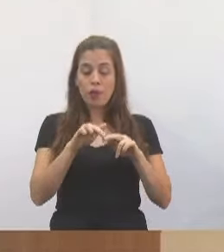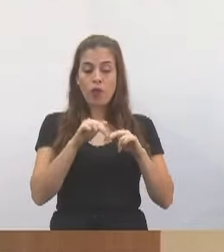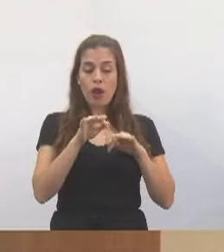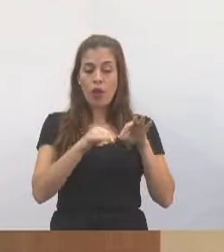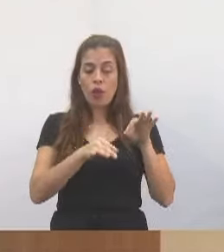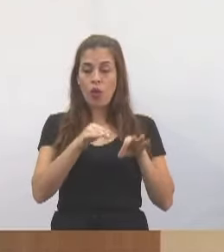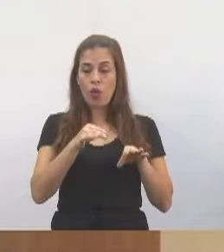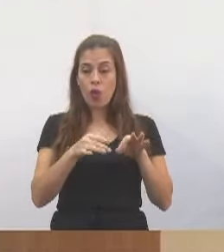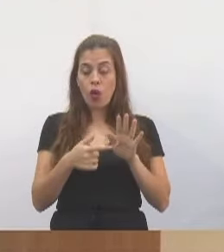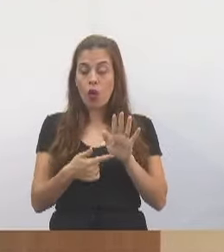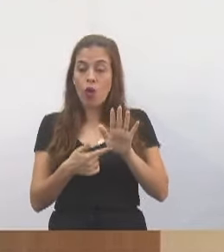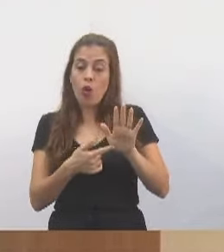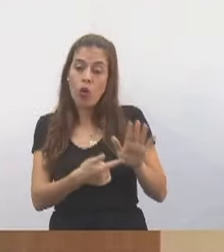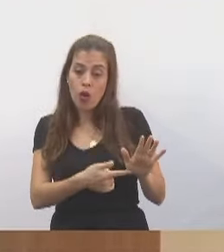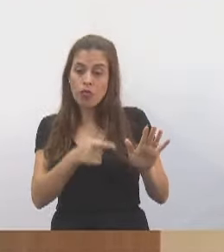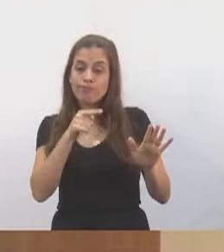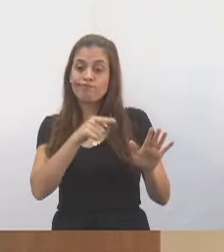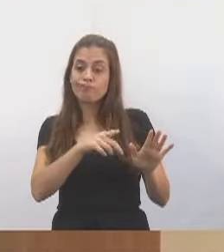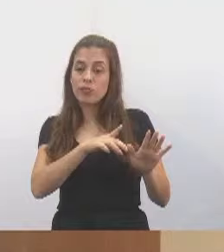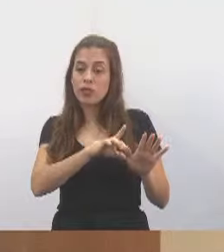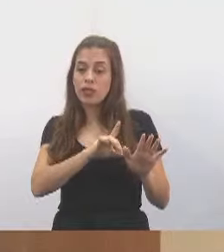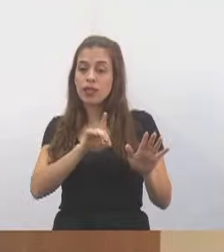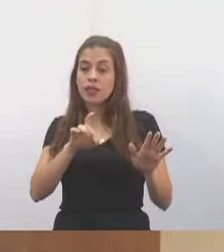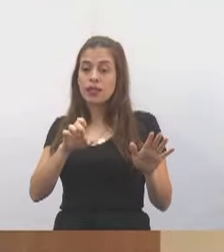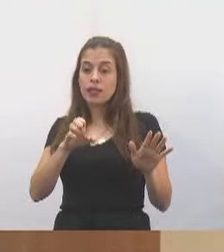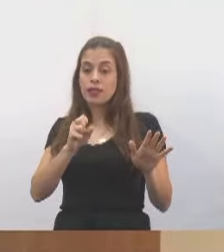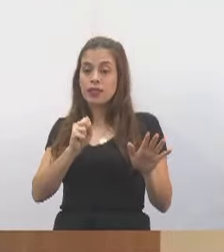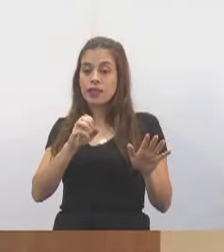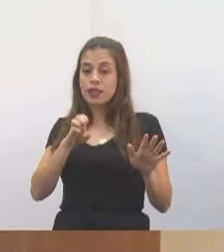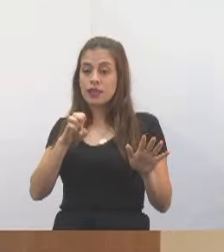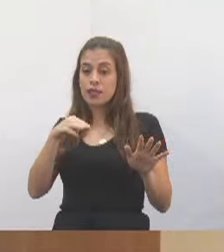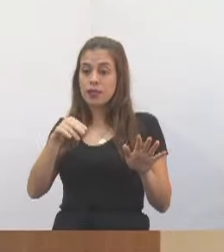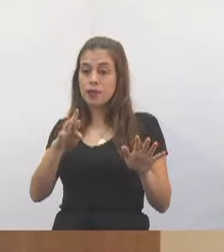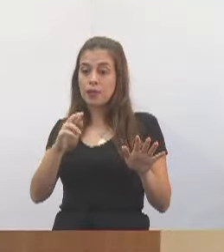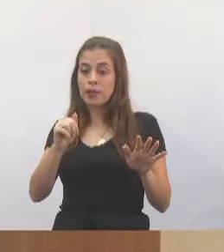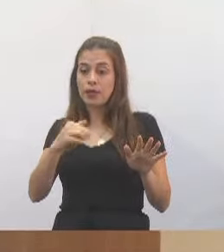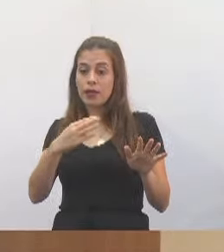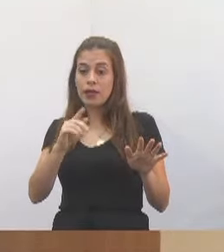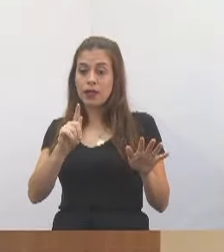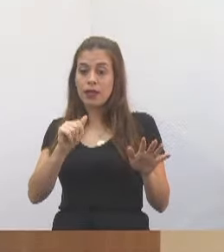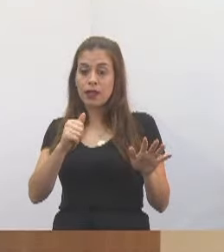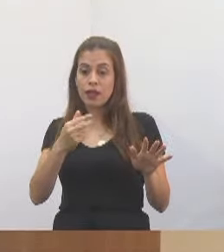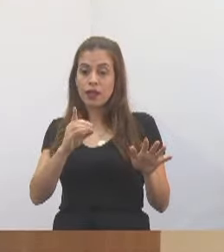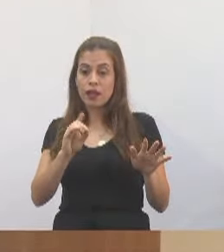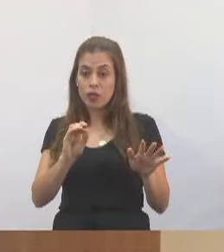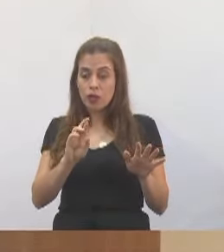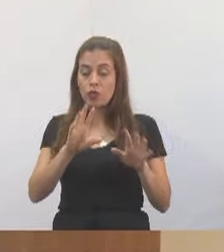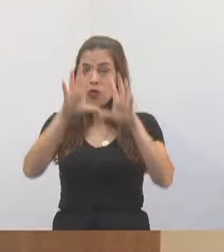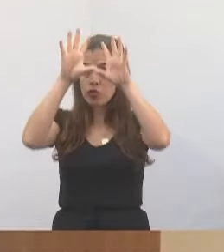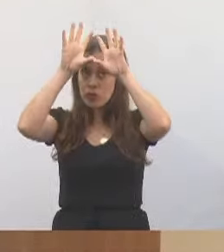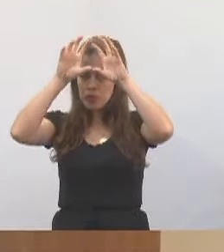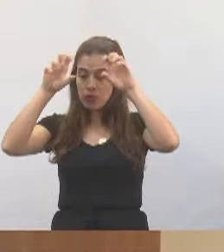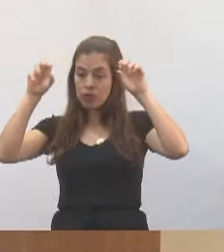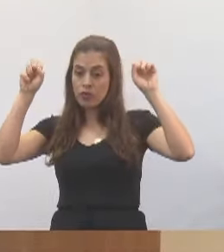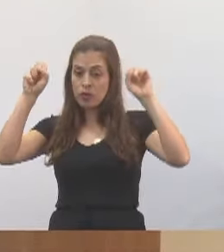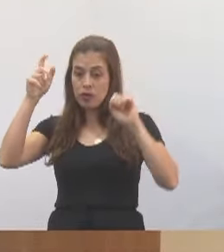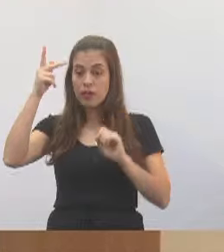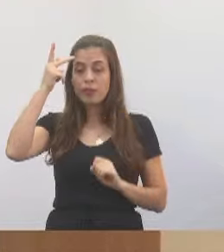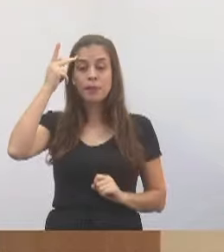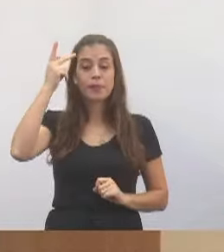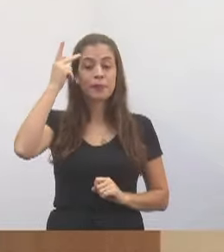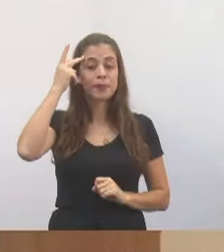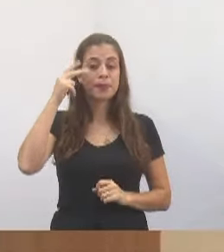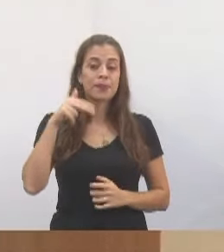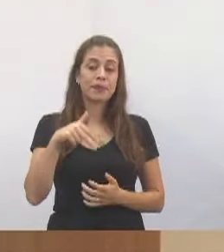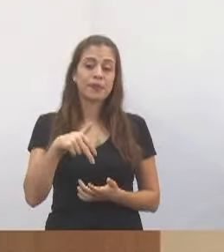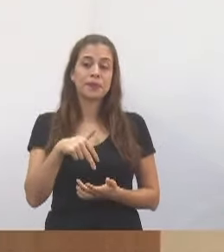aqui Valmir, o desembargador está falando, do Tribunal de Justiça de São Paulo, então subia aqui,